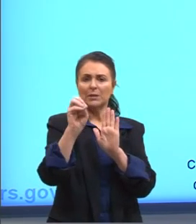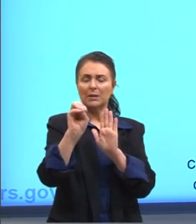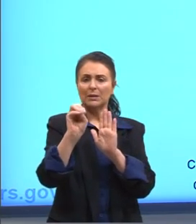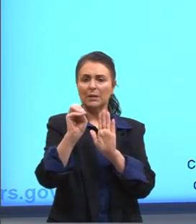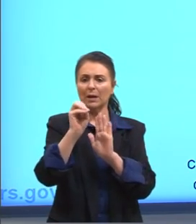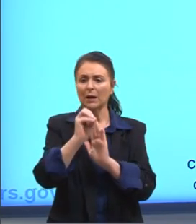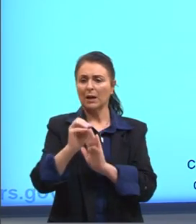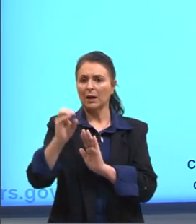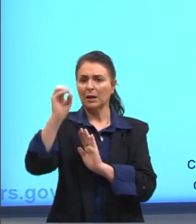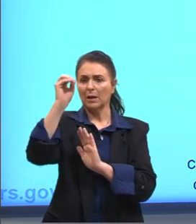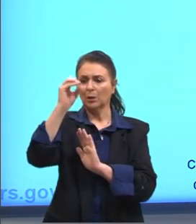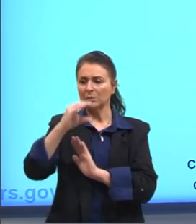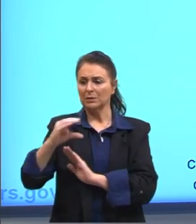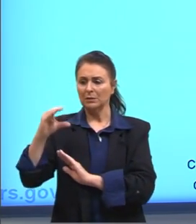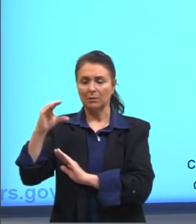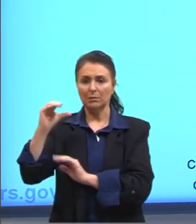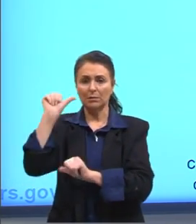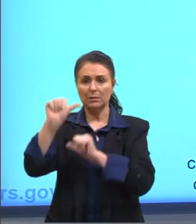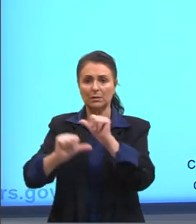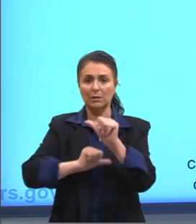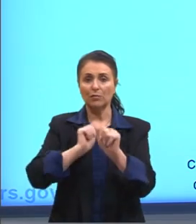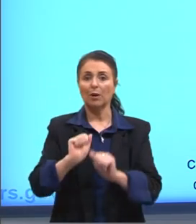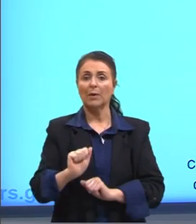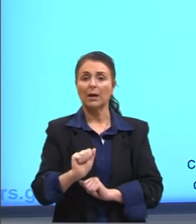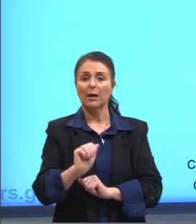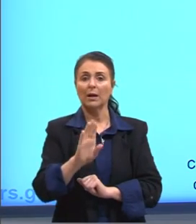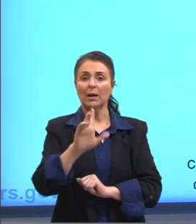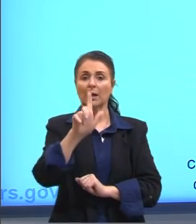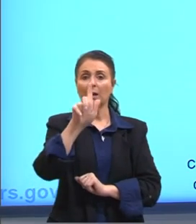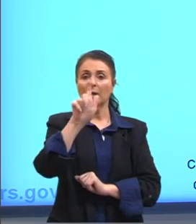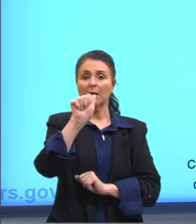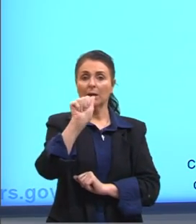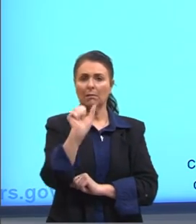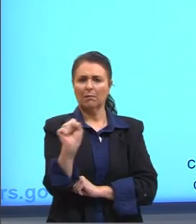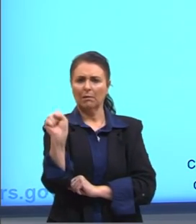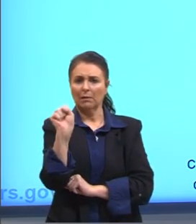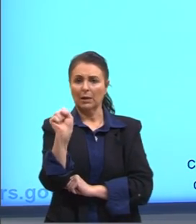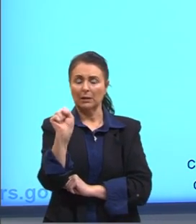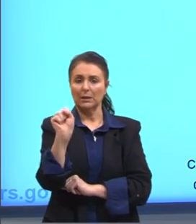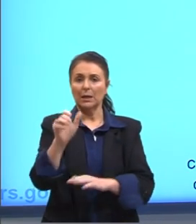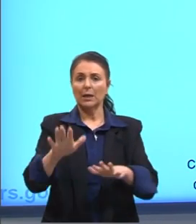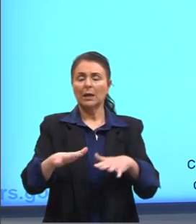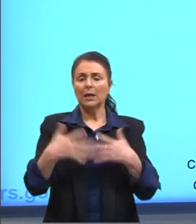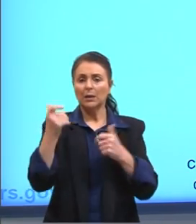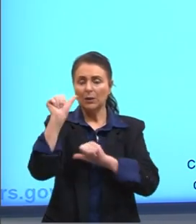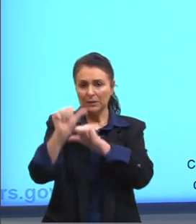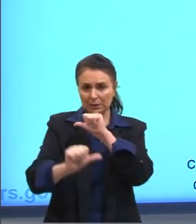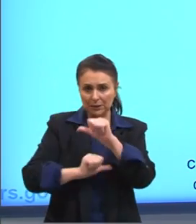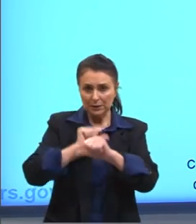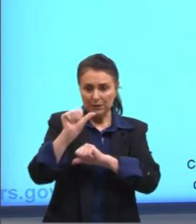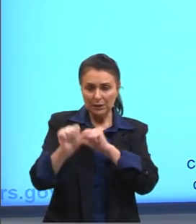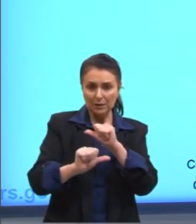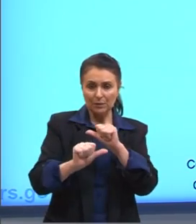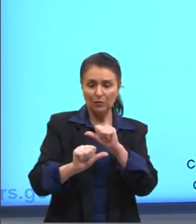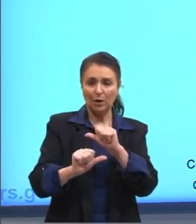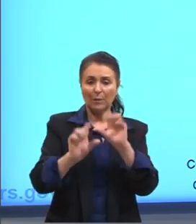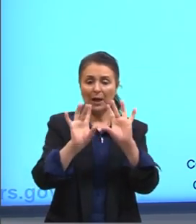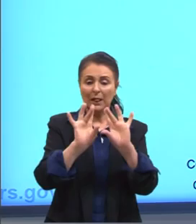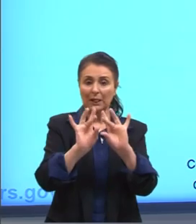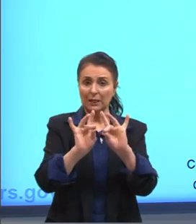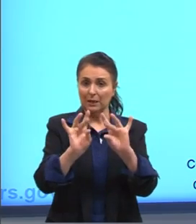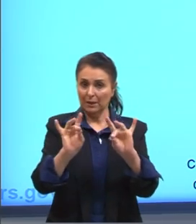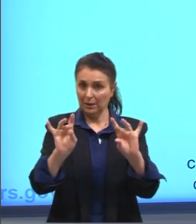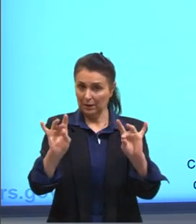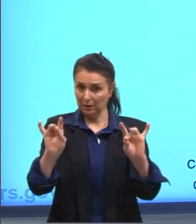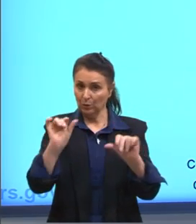se transformar em gás, tá? Então, nesse caso aqui, ele se transforma de líquido para...